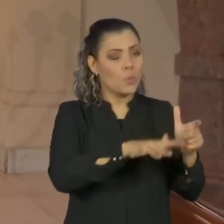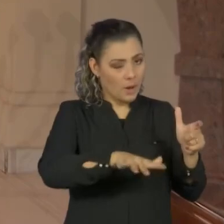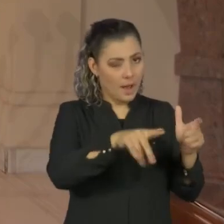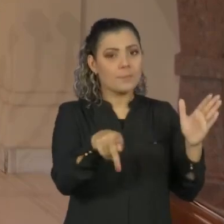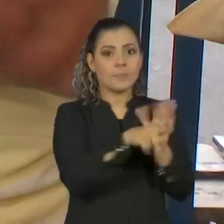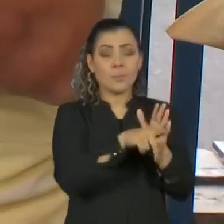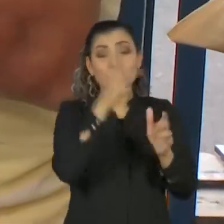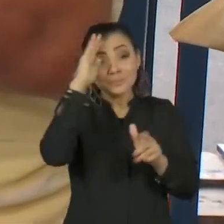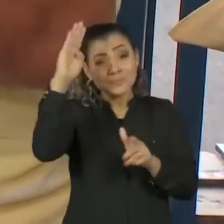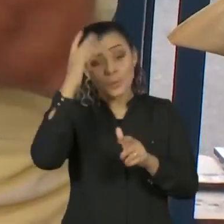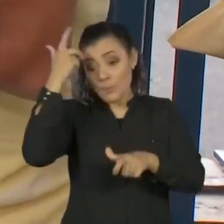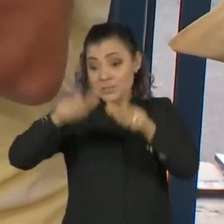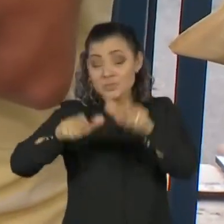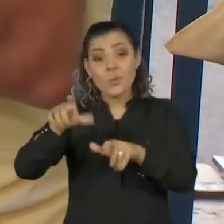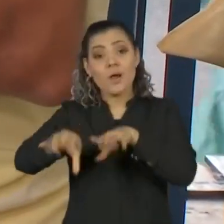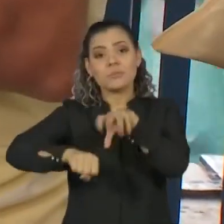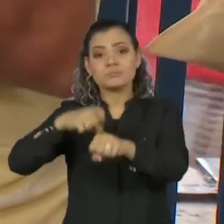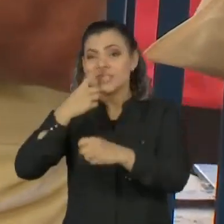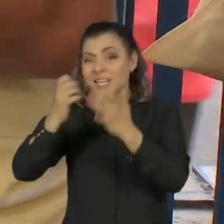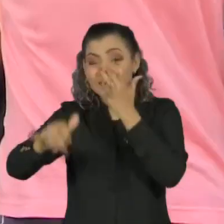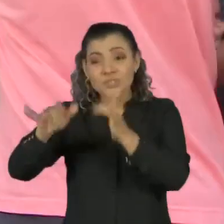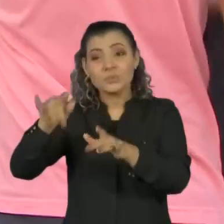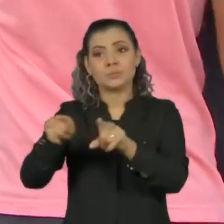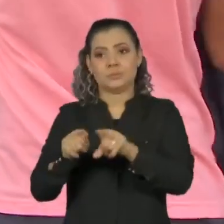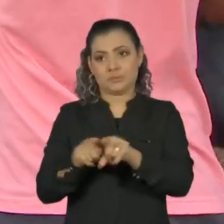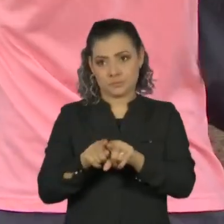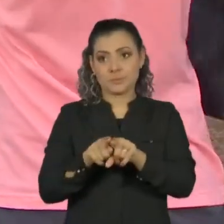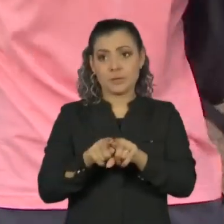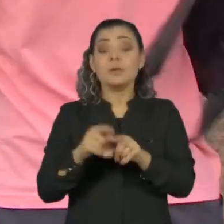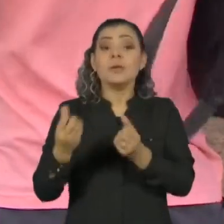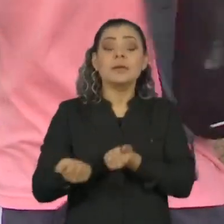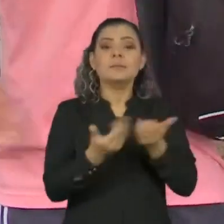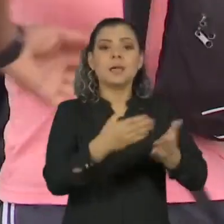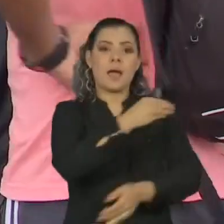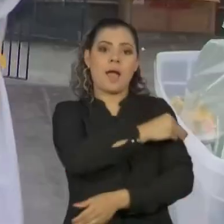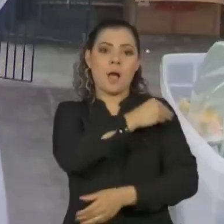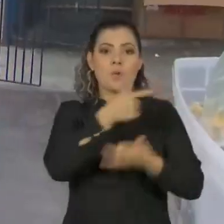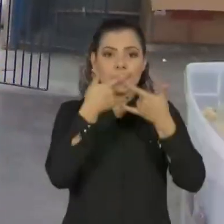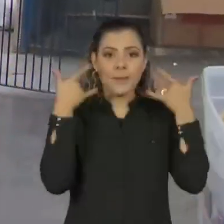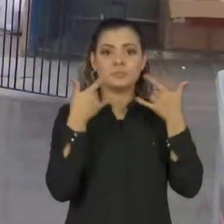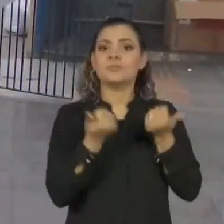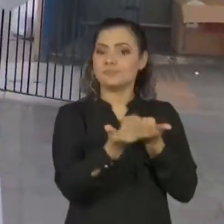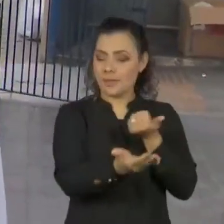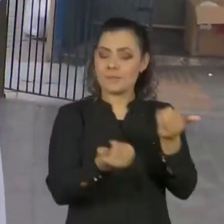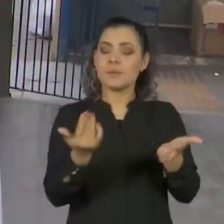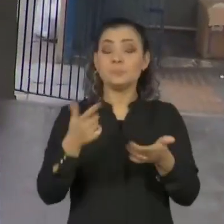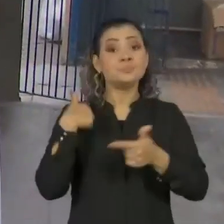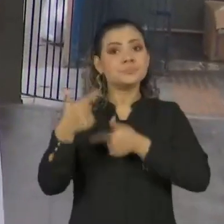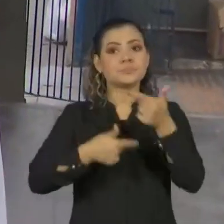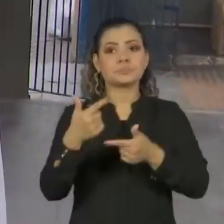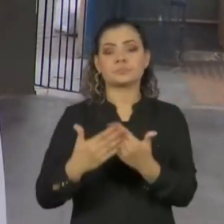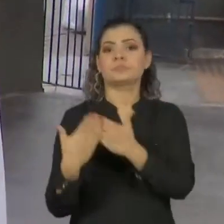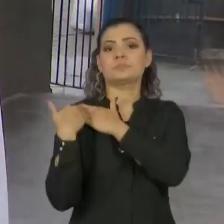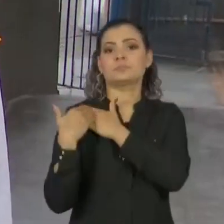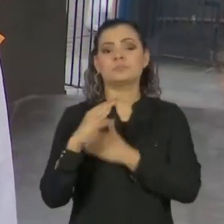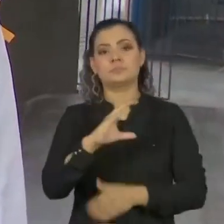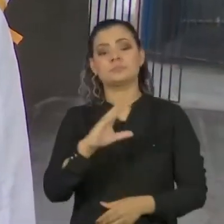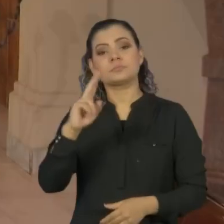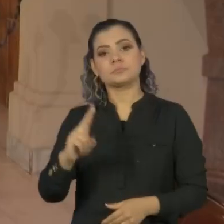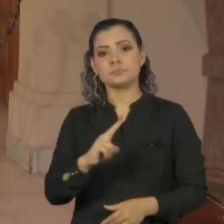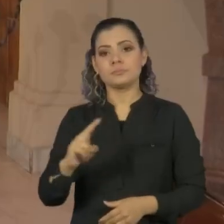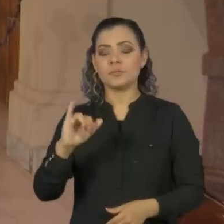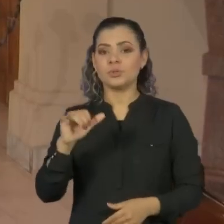os catadores. E a todos é oferecido álcool em gel e máscara. O trabalho é coordenado pelo padre Júlio